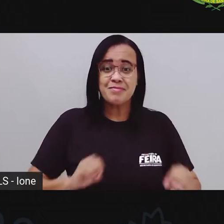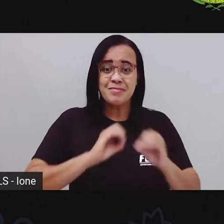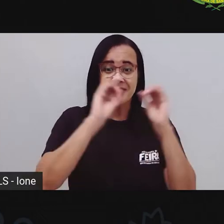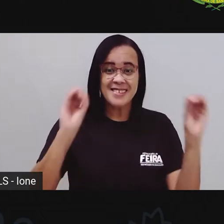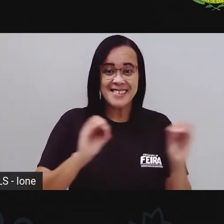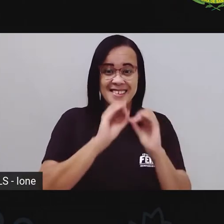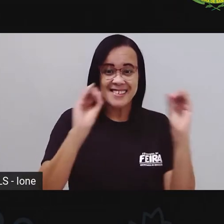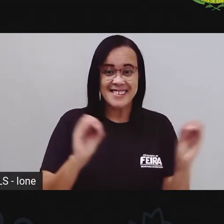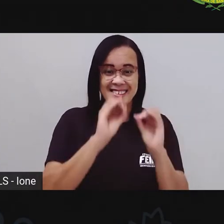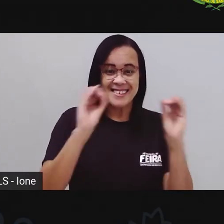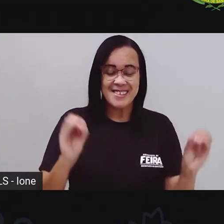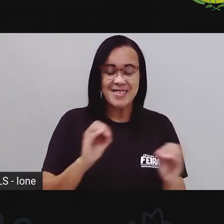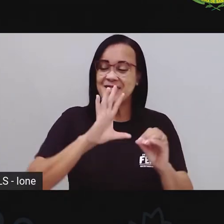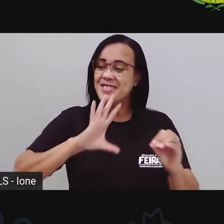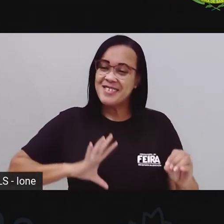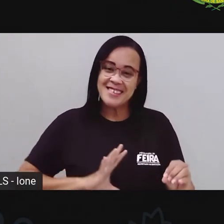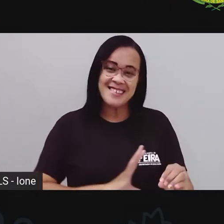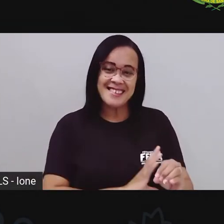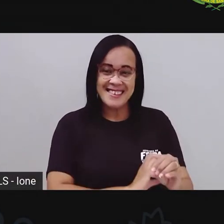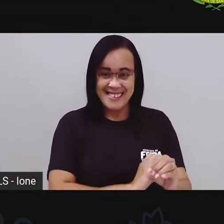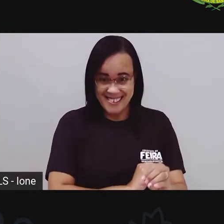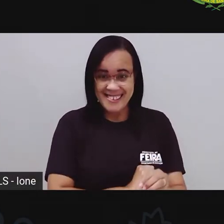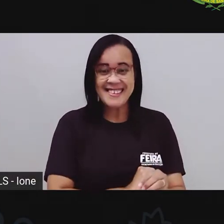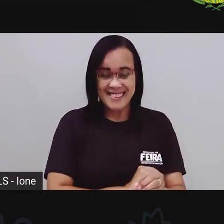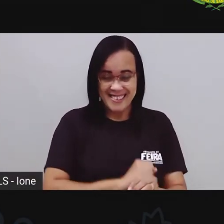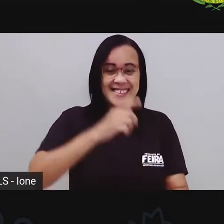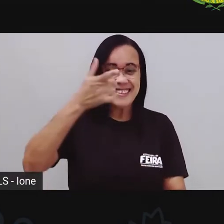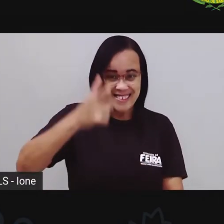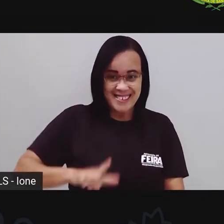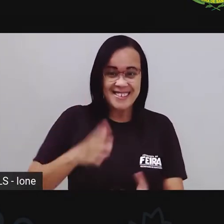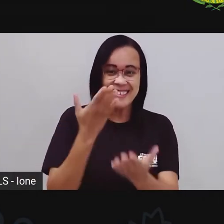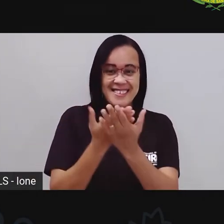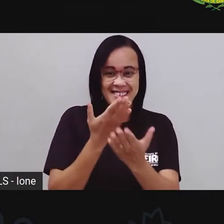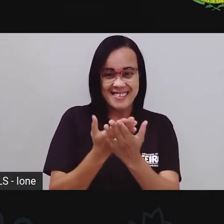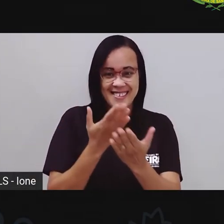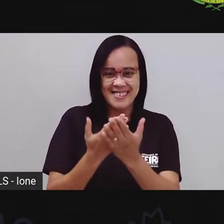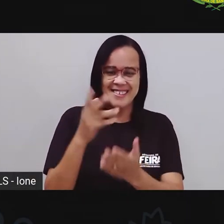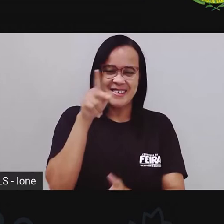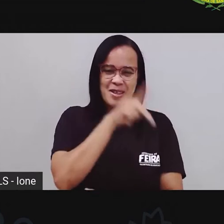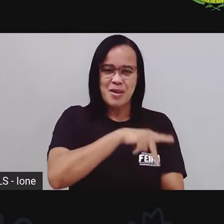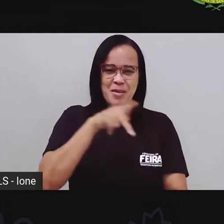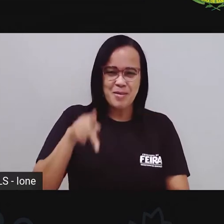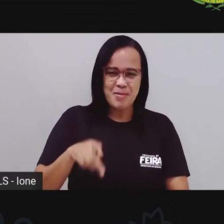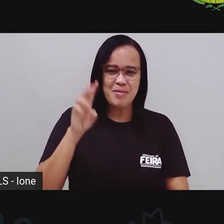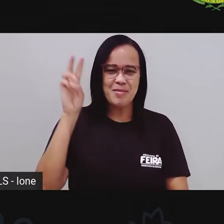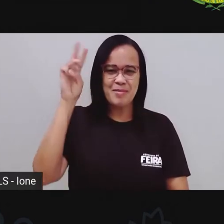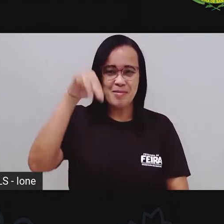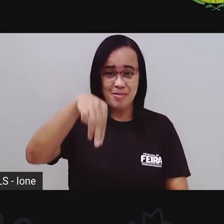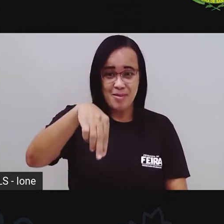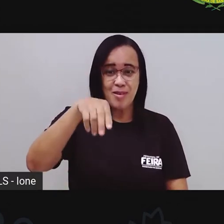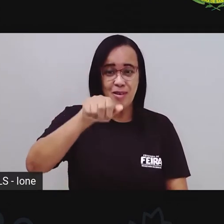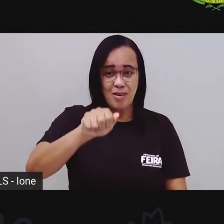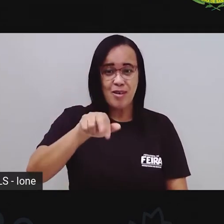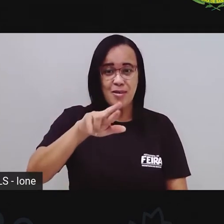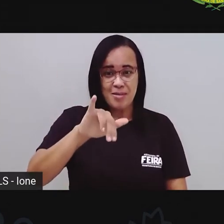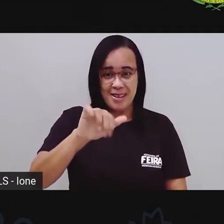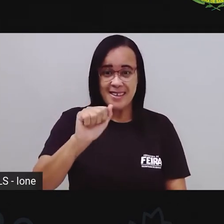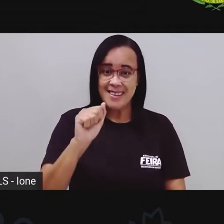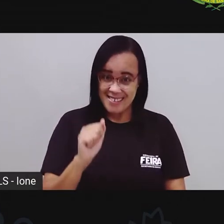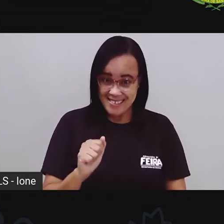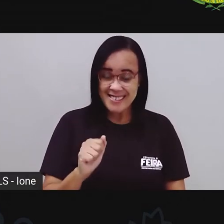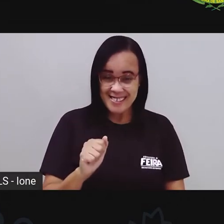Olá, meus amores, mais uma aula de Pró-Maria e vamos